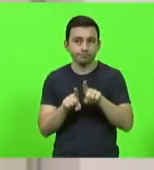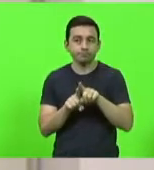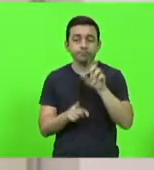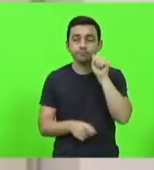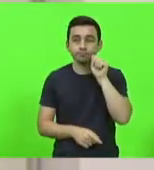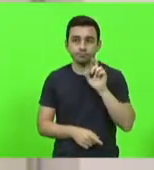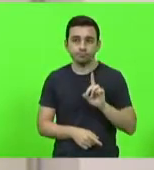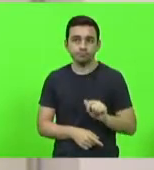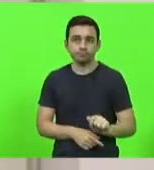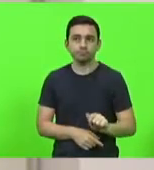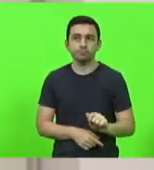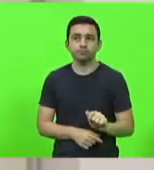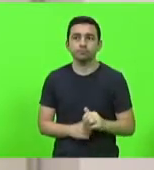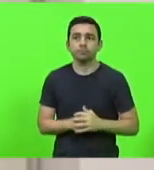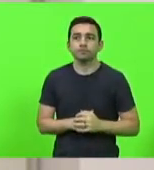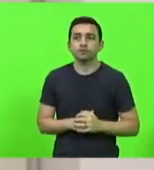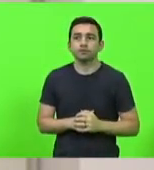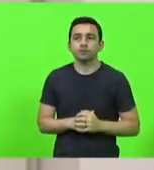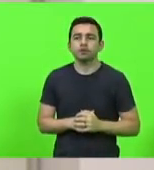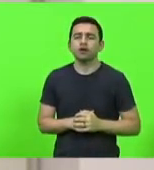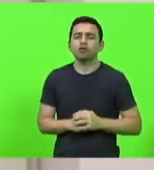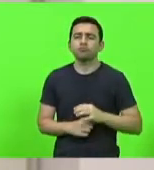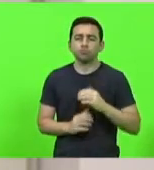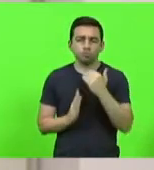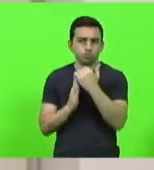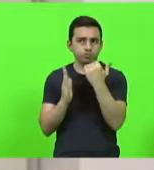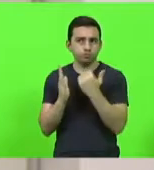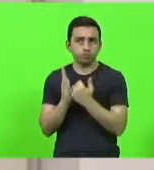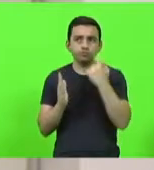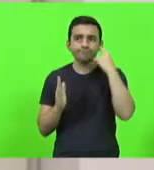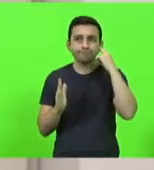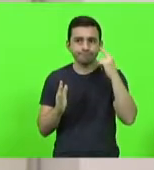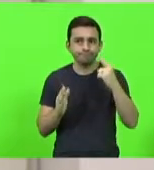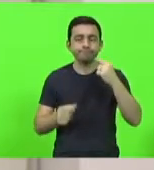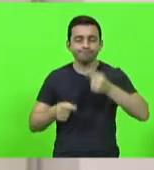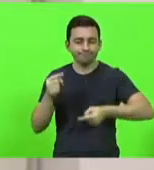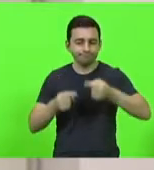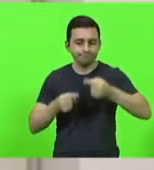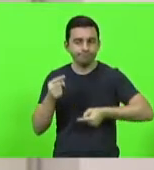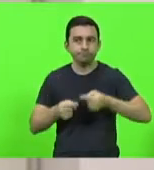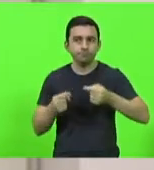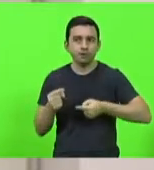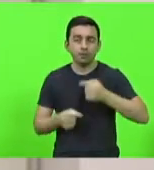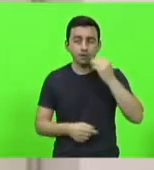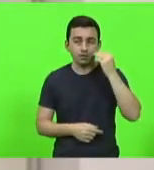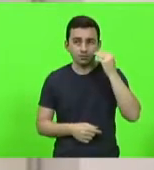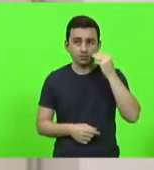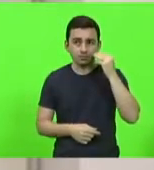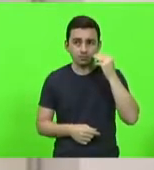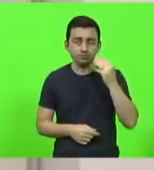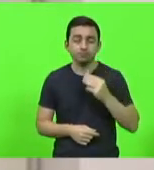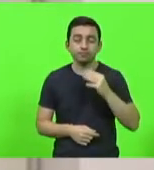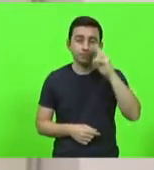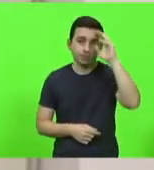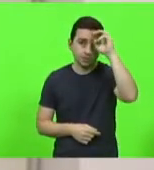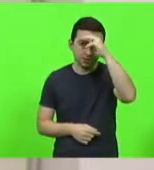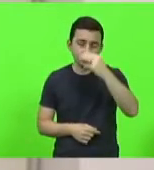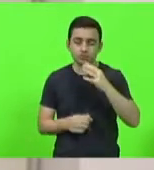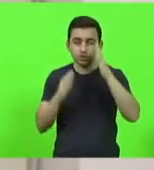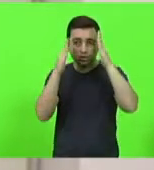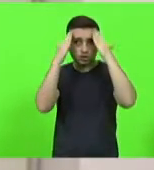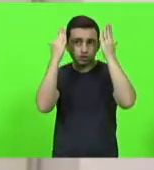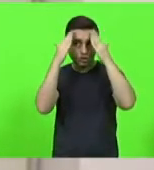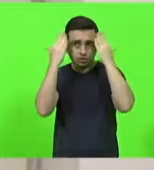Ordem do dia. Após ser discutido pelos senhores deputados Márcio Machado, Marcos Vieira, Júlio Garcia, José Milton Schaefer,